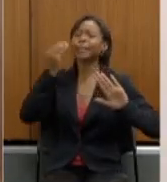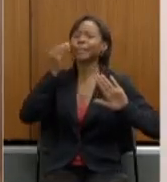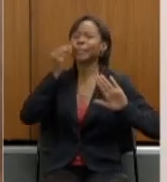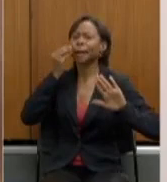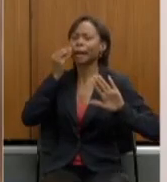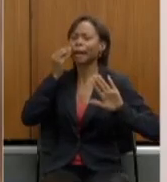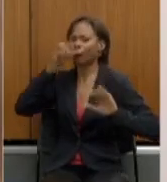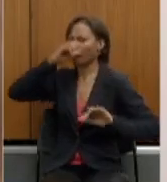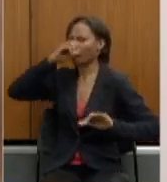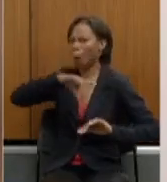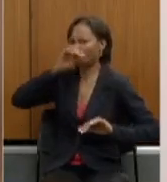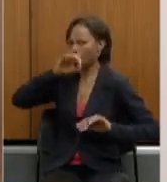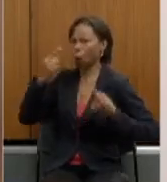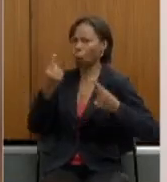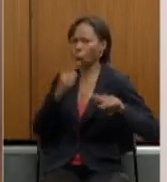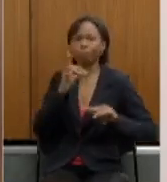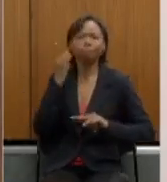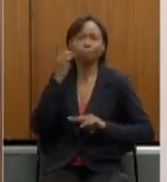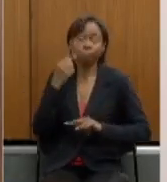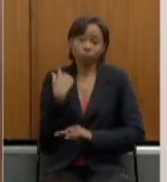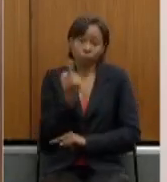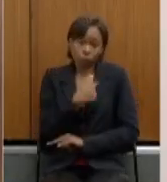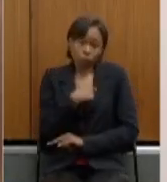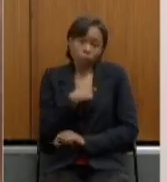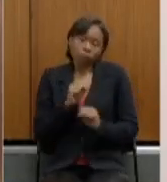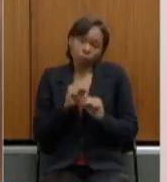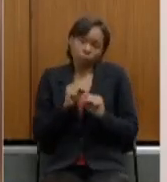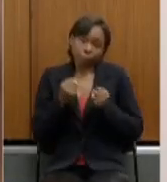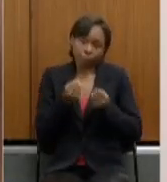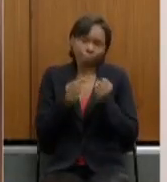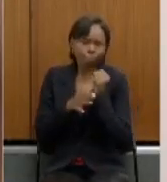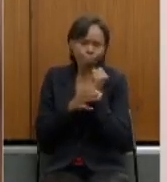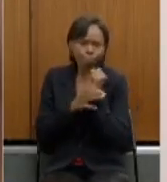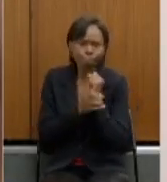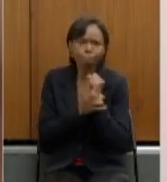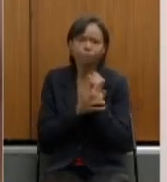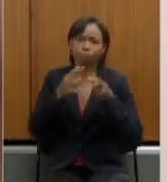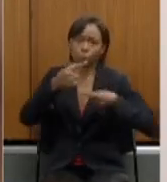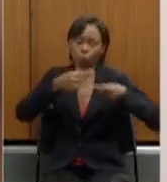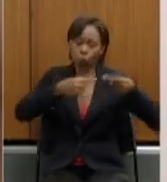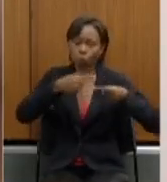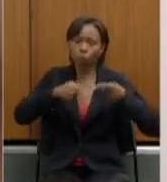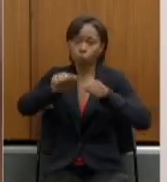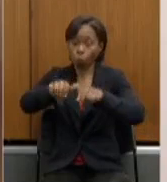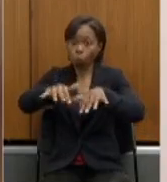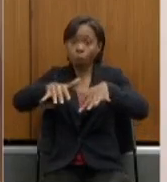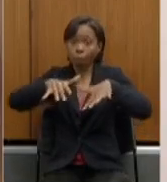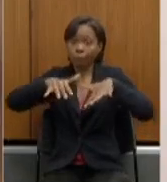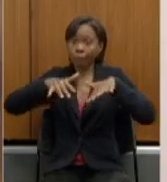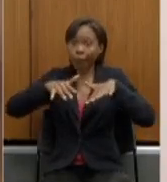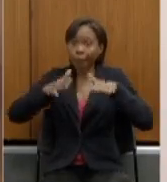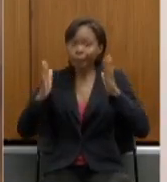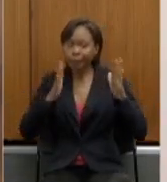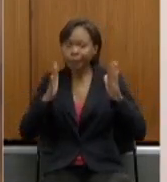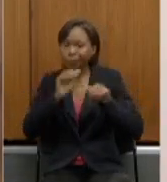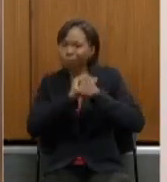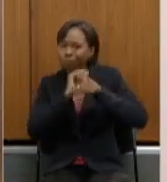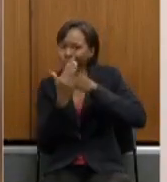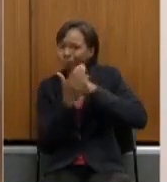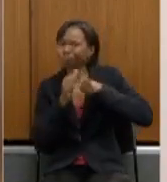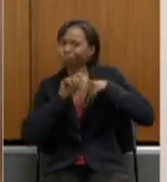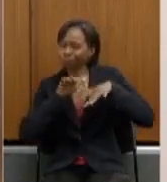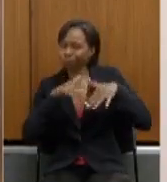a gente tem que defender a política tem que defender o plenário da casa num momento de pandemia quero me